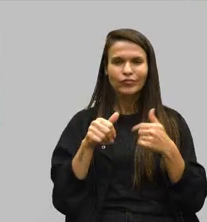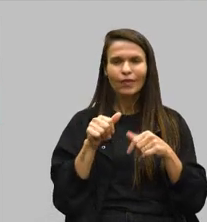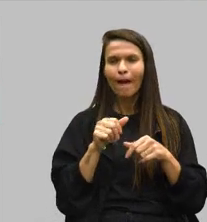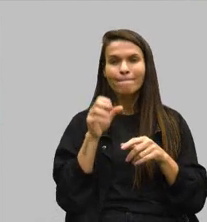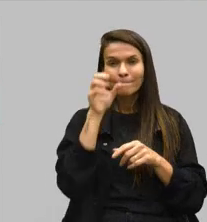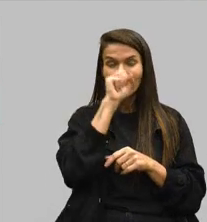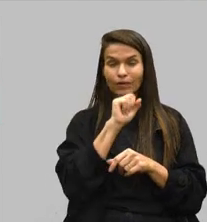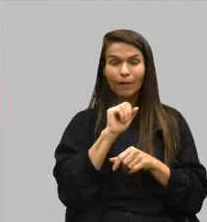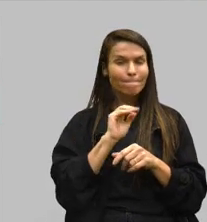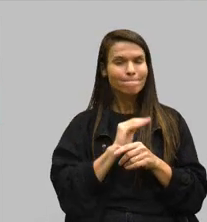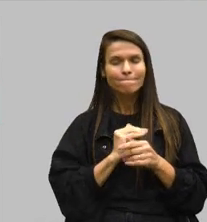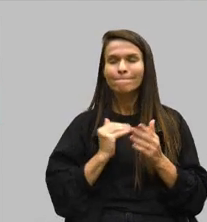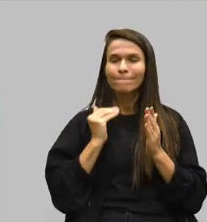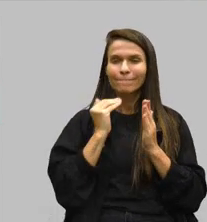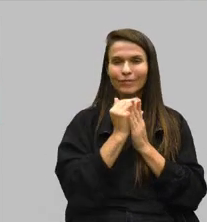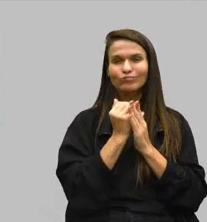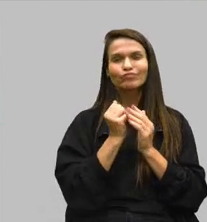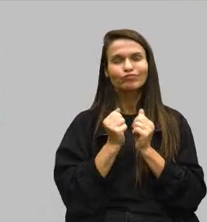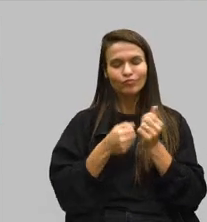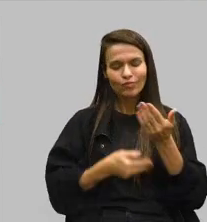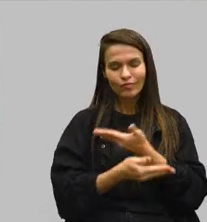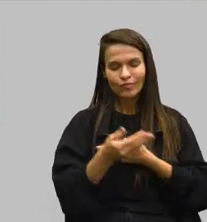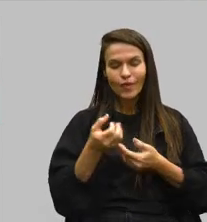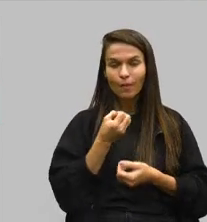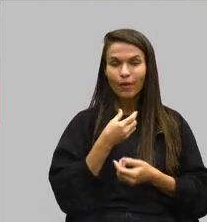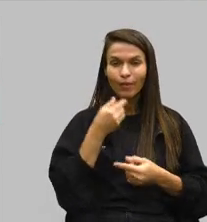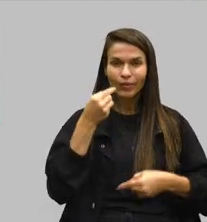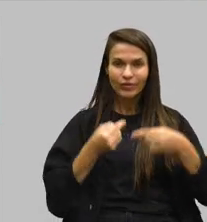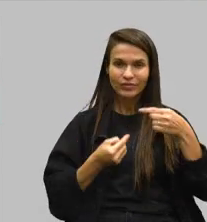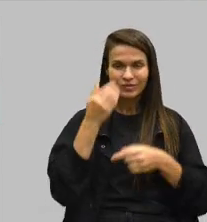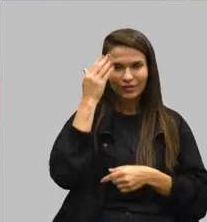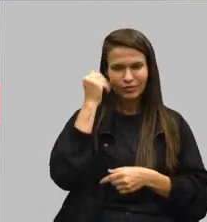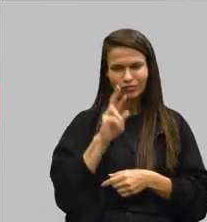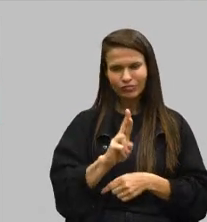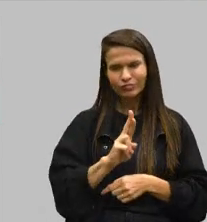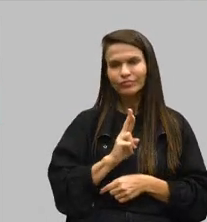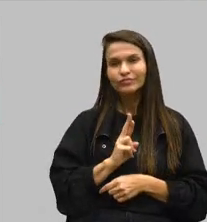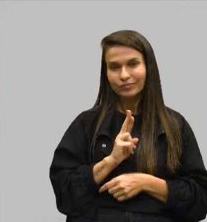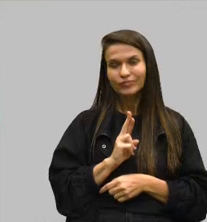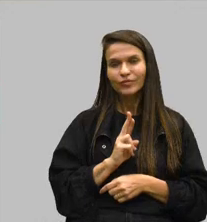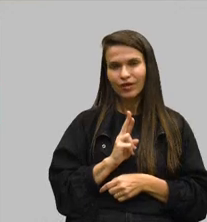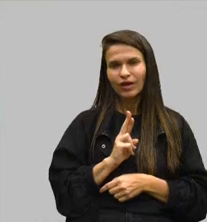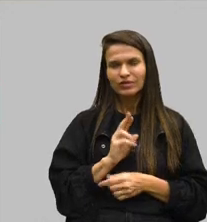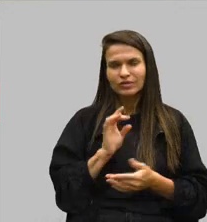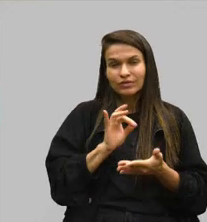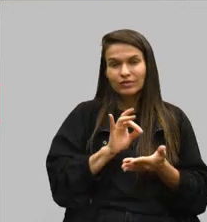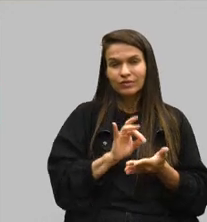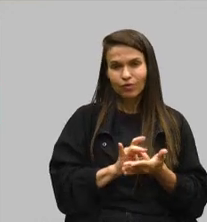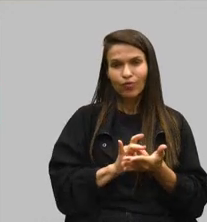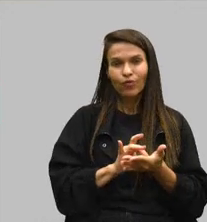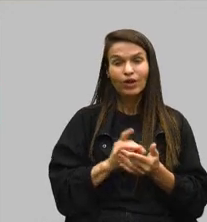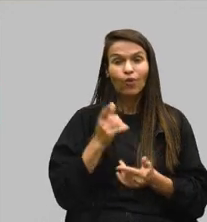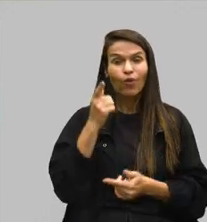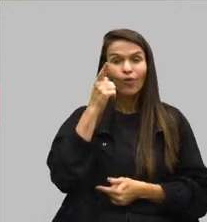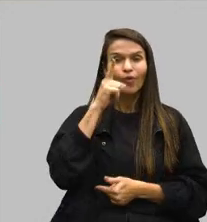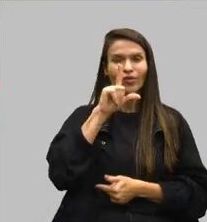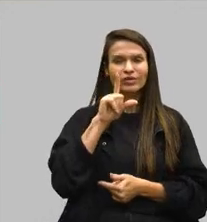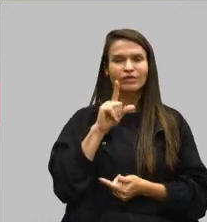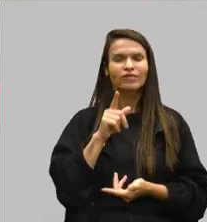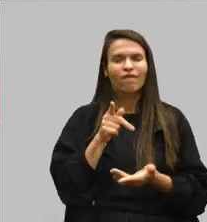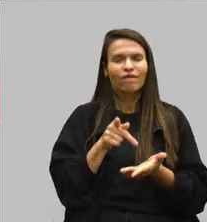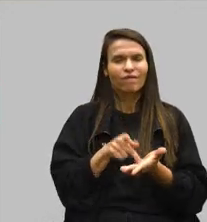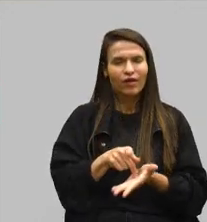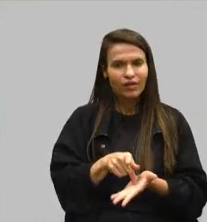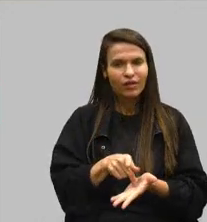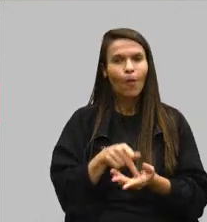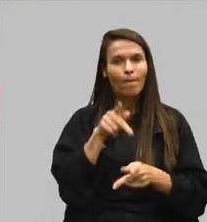você, a partilhar da boa política, que nós sabemos que o nosso resultado só é efetivo quando ele alcança verdadeiramente